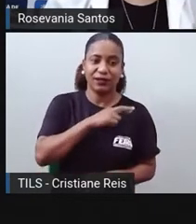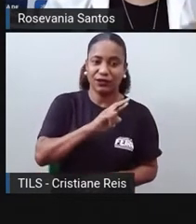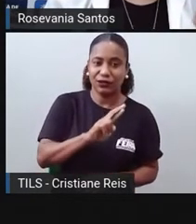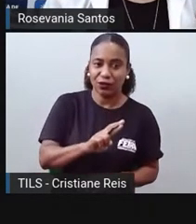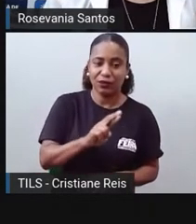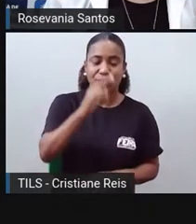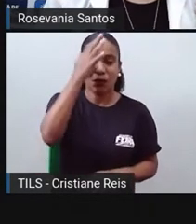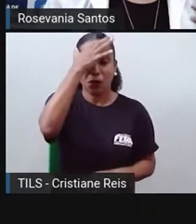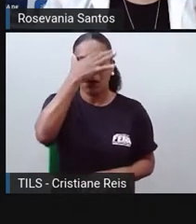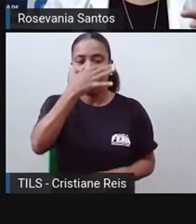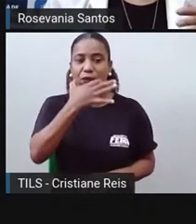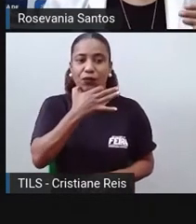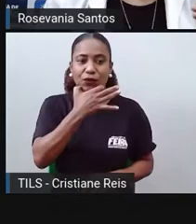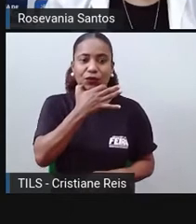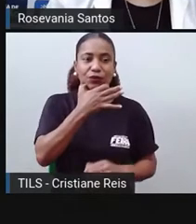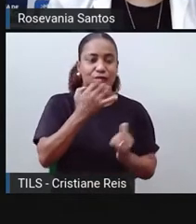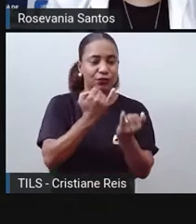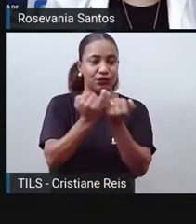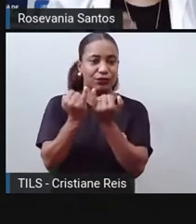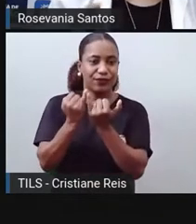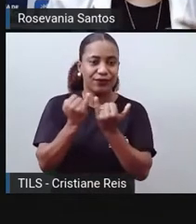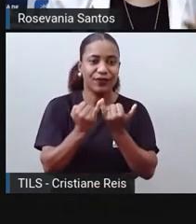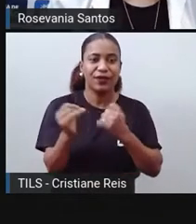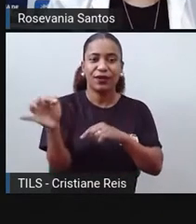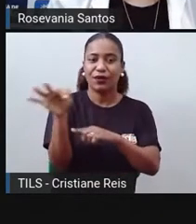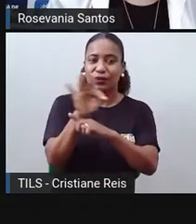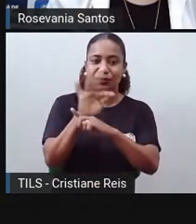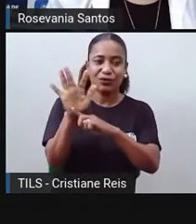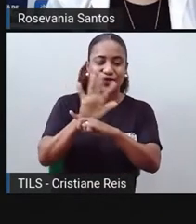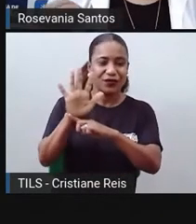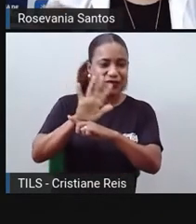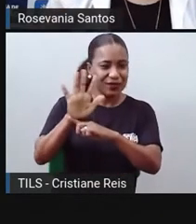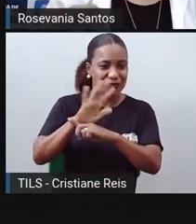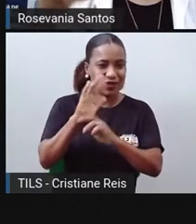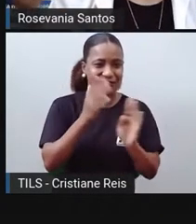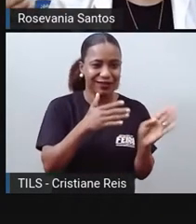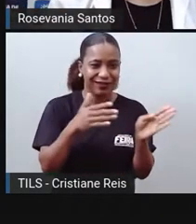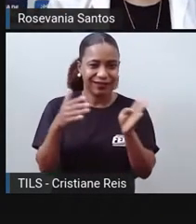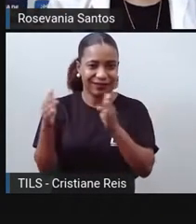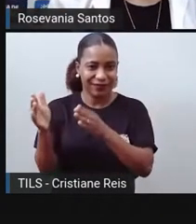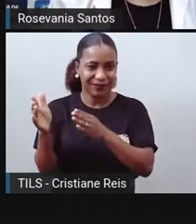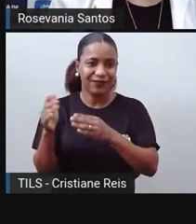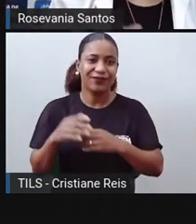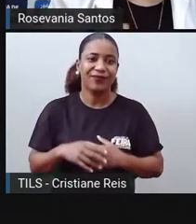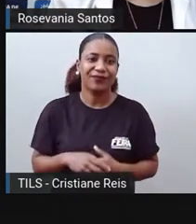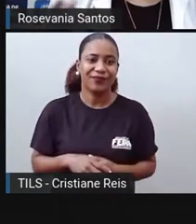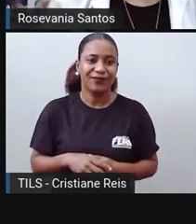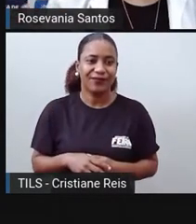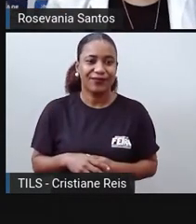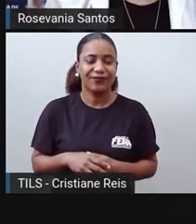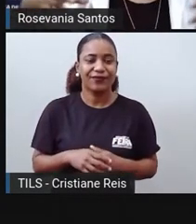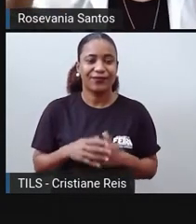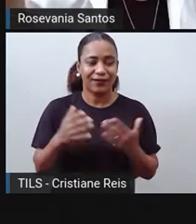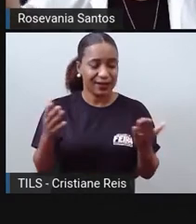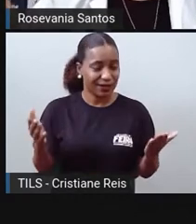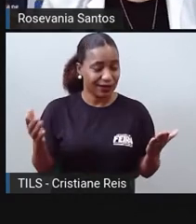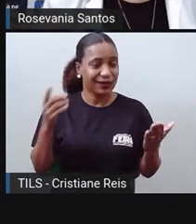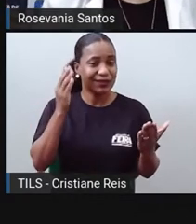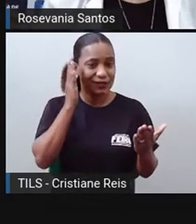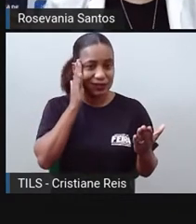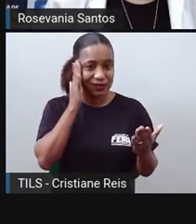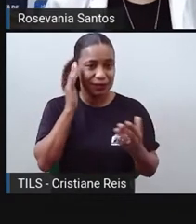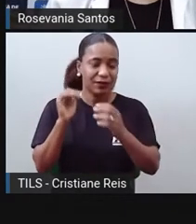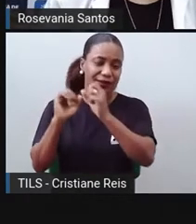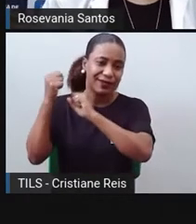semelhante. Boa parte até dos filmes que a gente assiste, né? É claro que a indústria cinematográfica, né? A gente